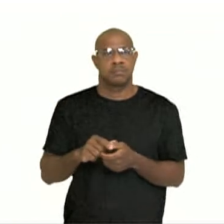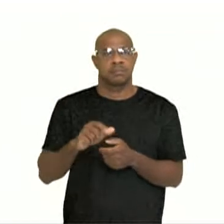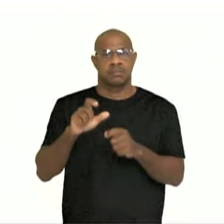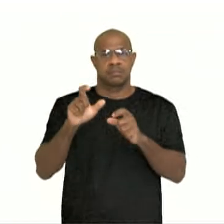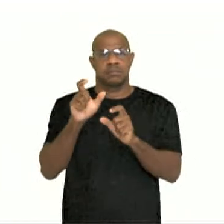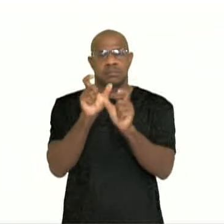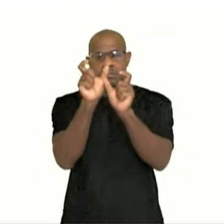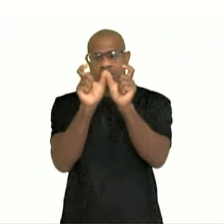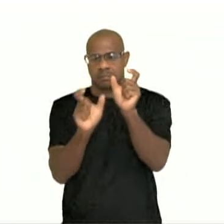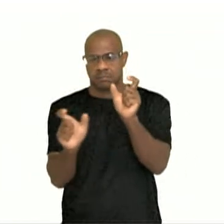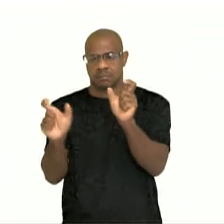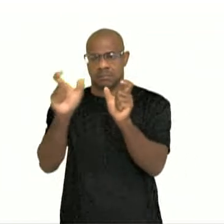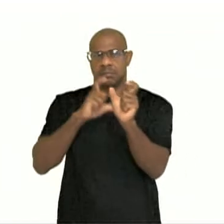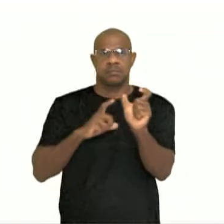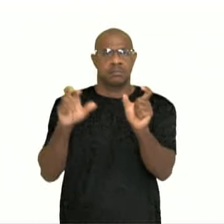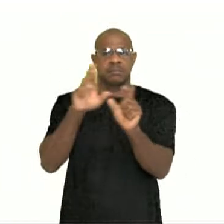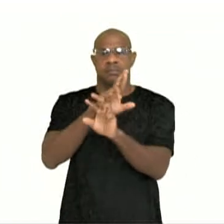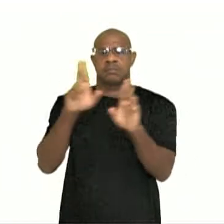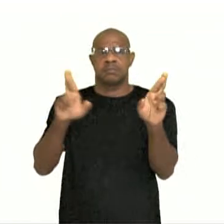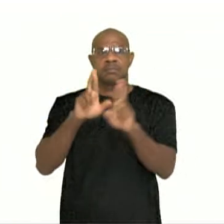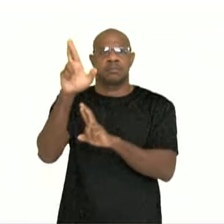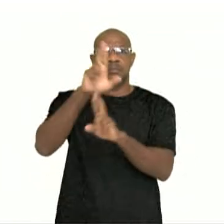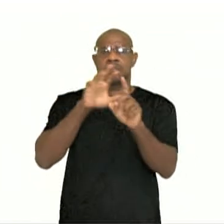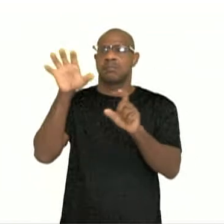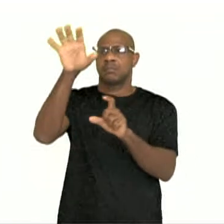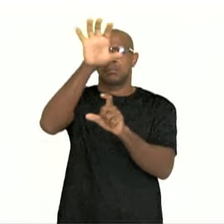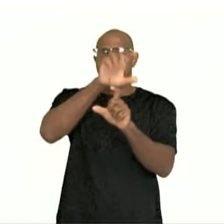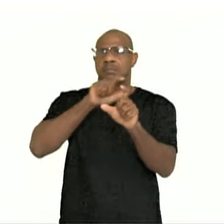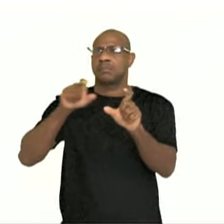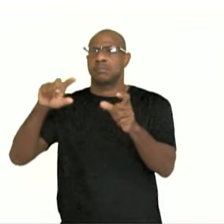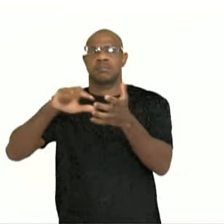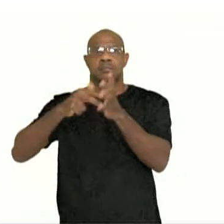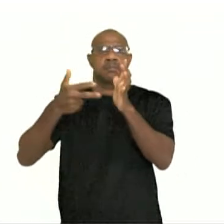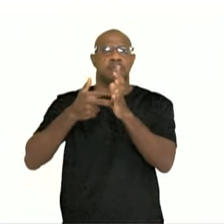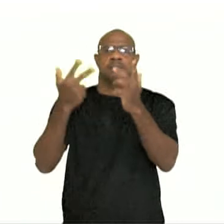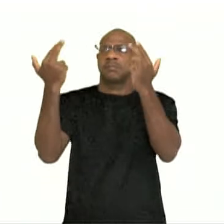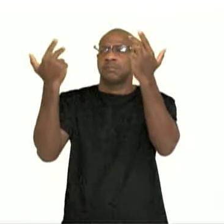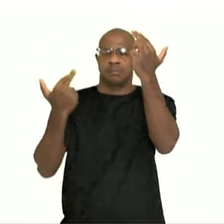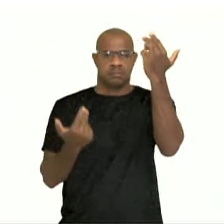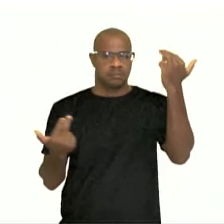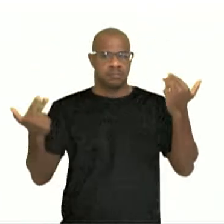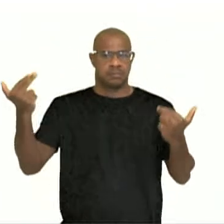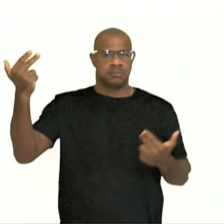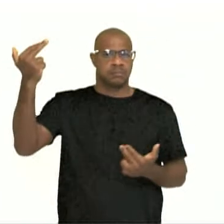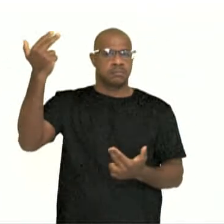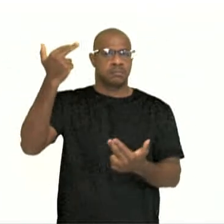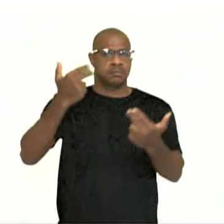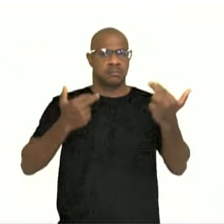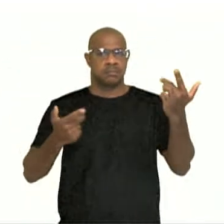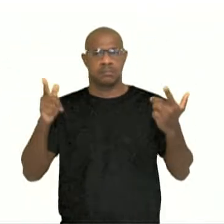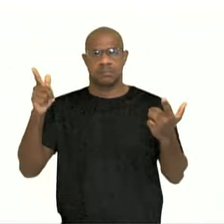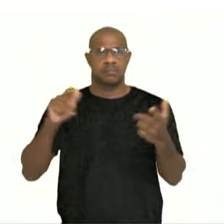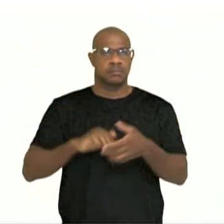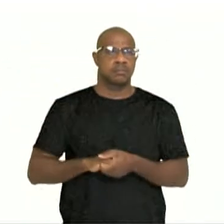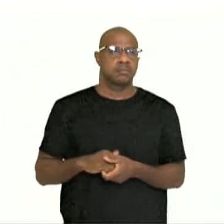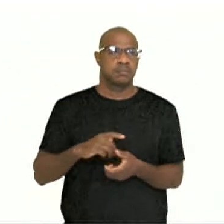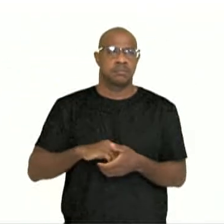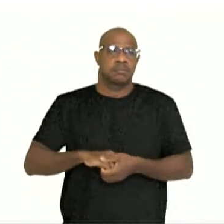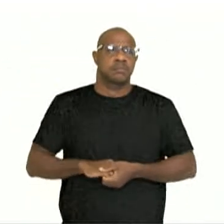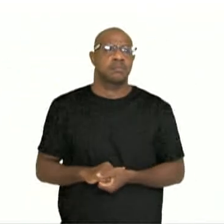elas estão relacionadas e têm quase o mesmo significado. Então, veja, são expressões